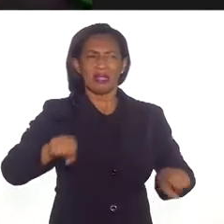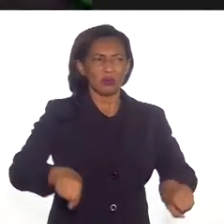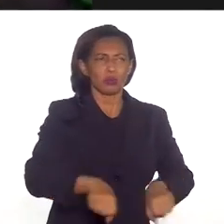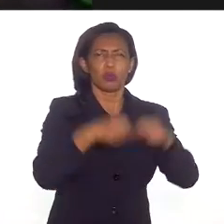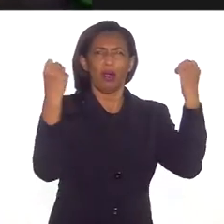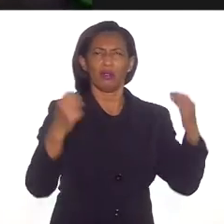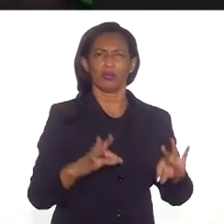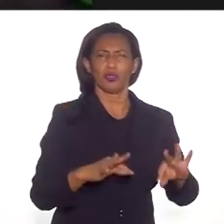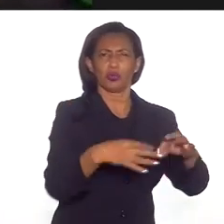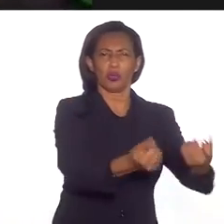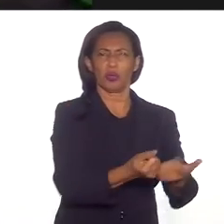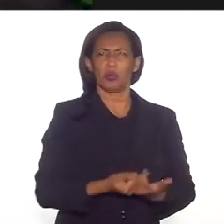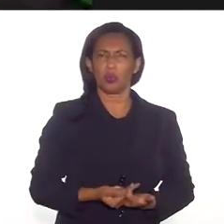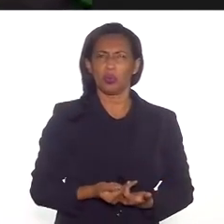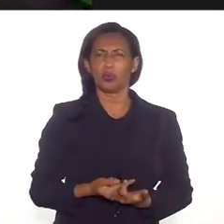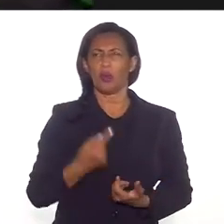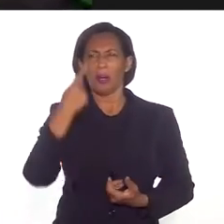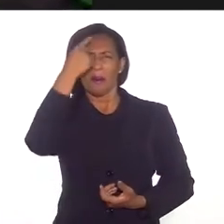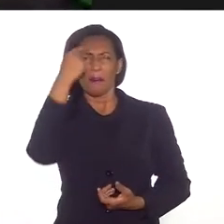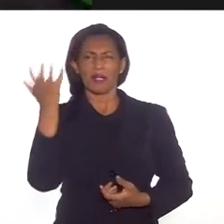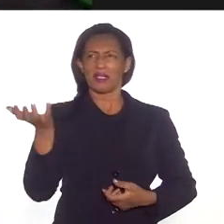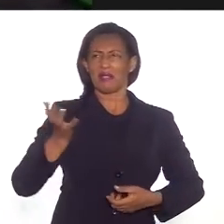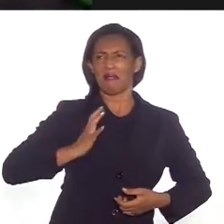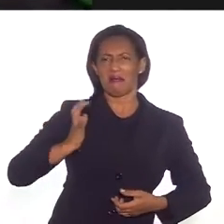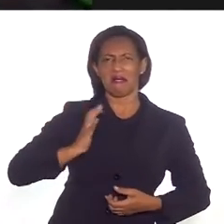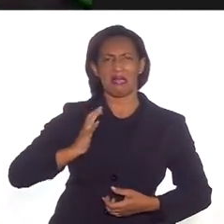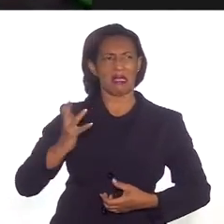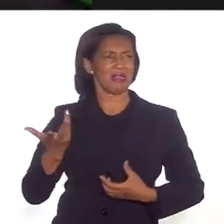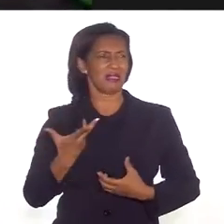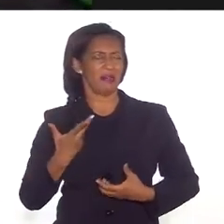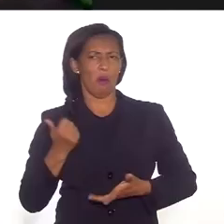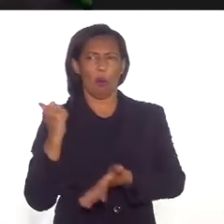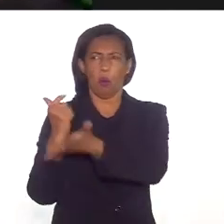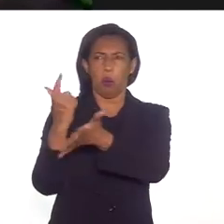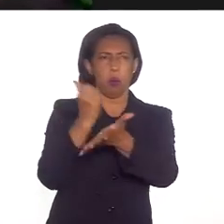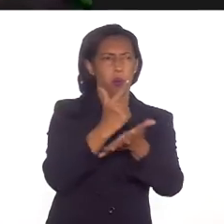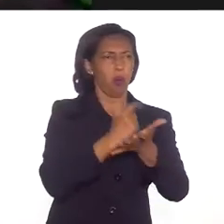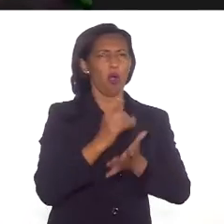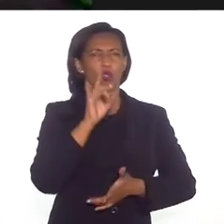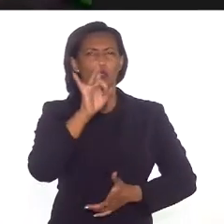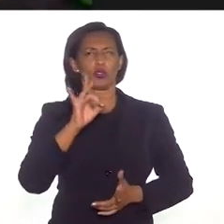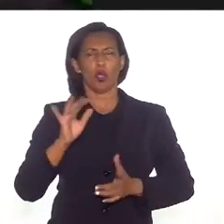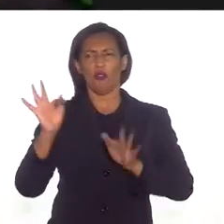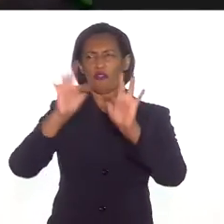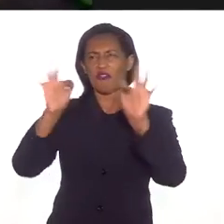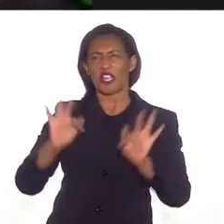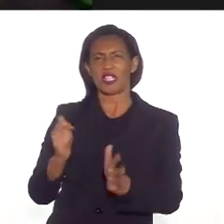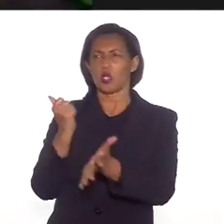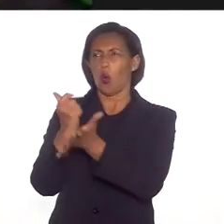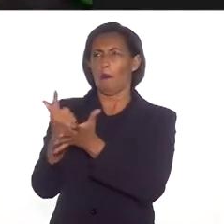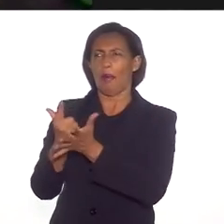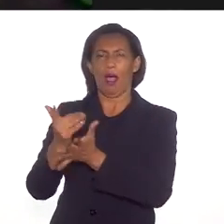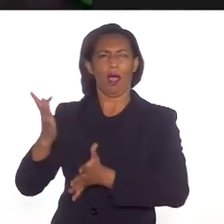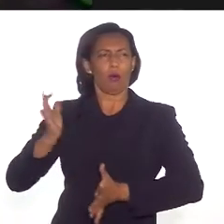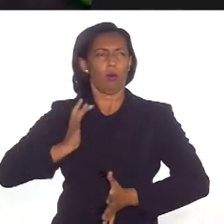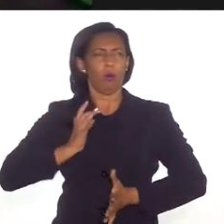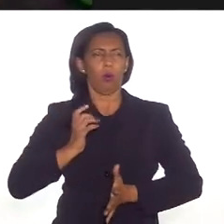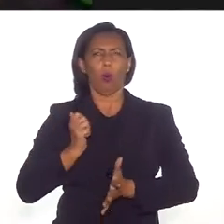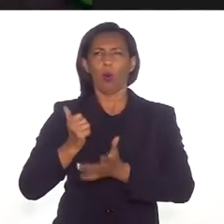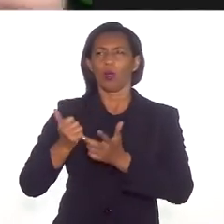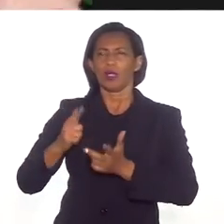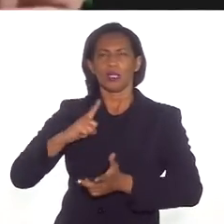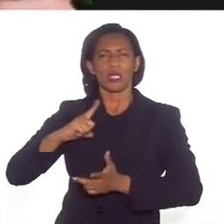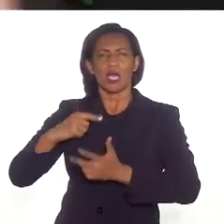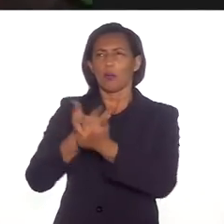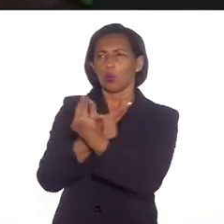engolir tudo, porque isso tem a ver com a produção, com a riqueza, com a cúmula. pessoas só são felizes se tiver muita coisa e tal. Isso